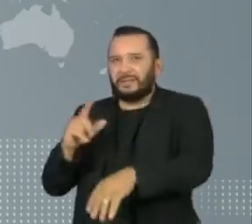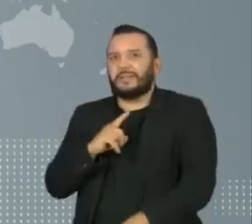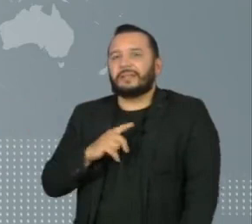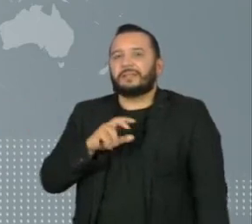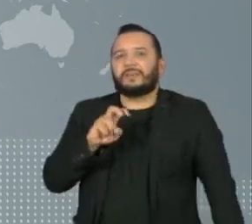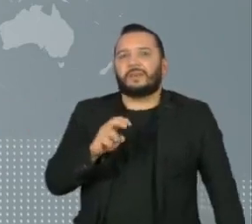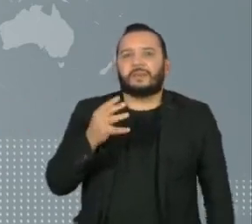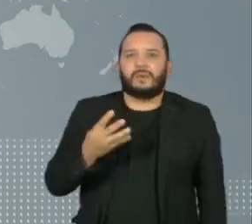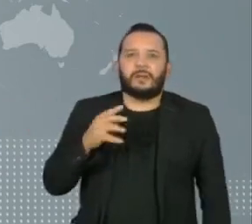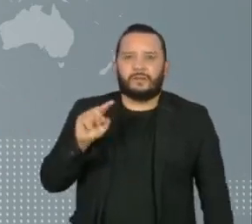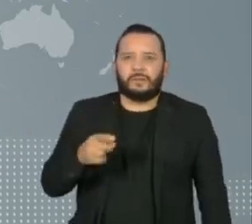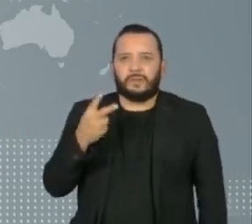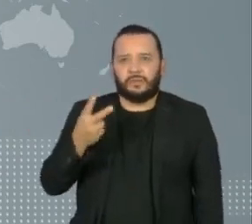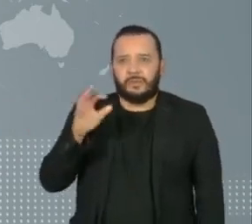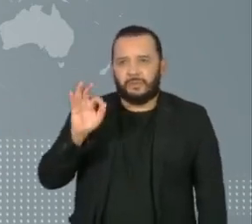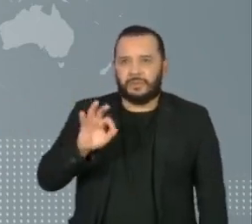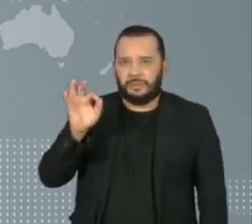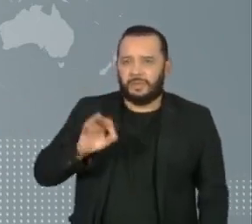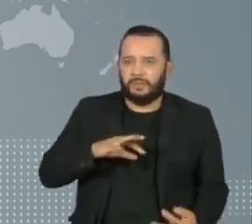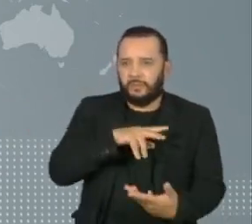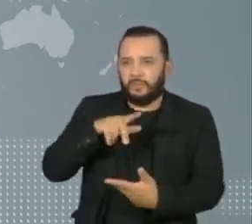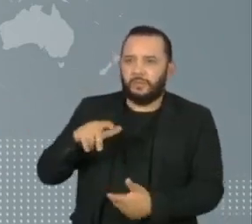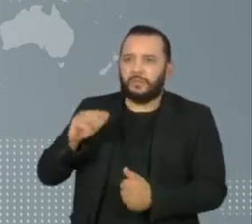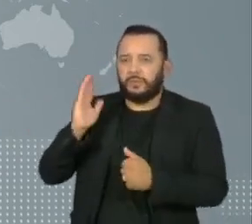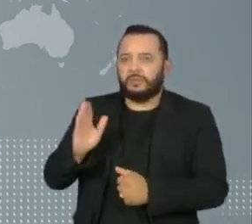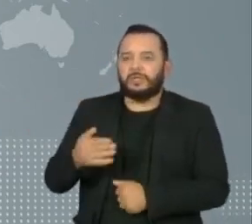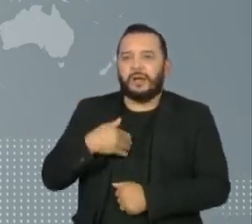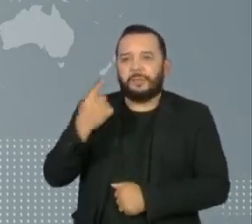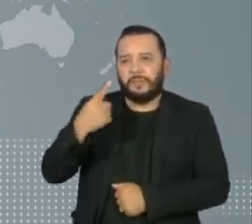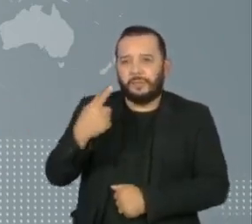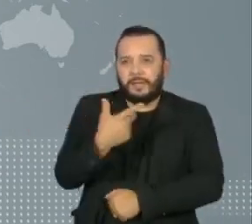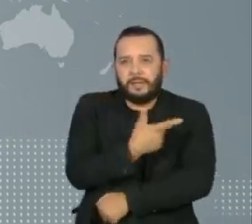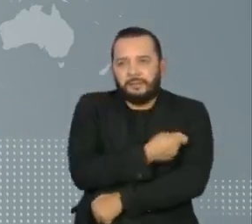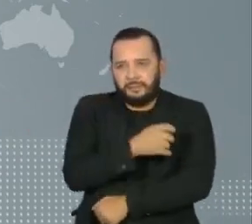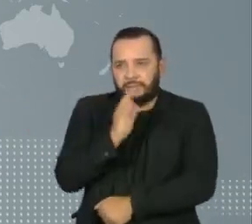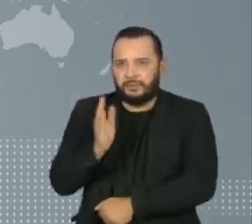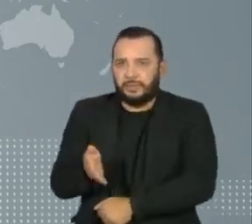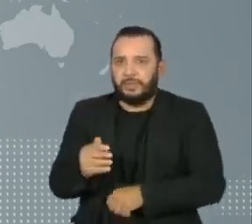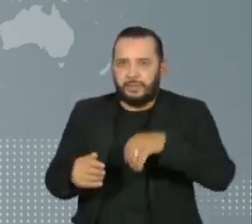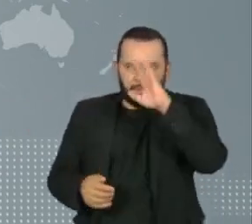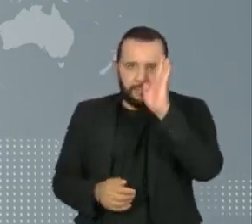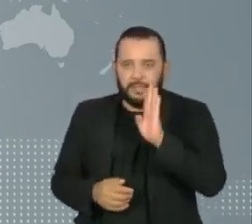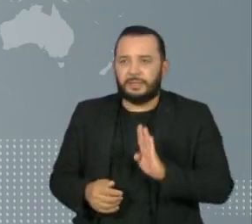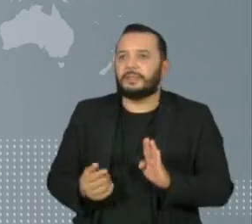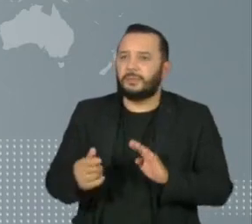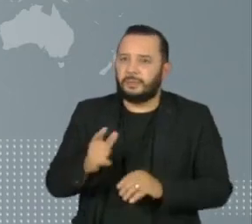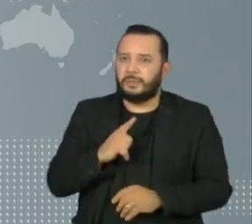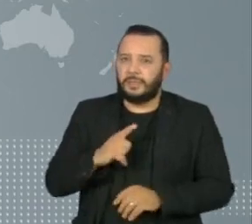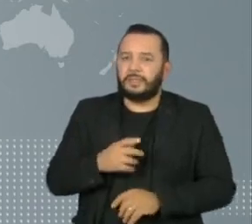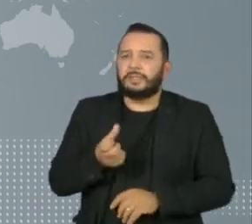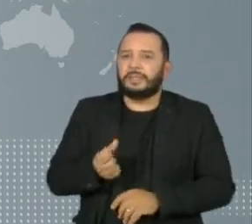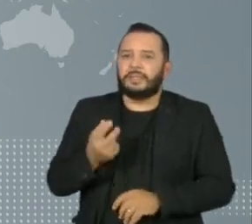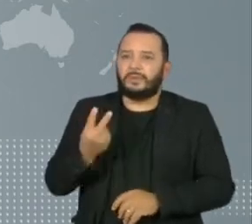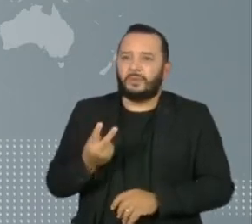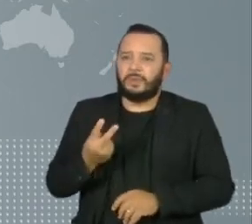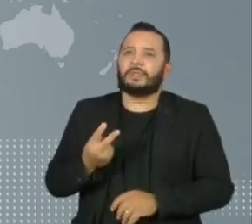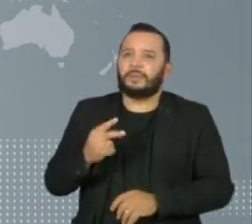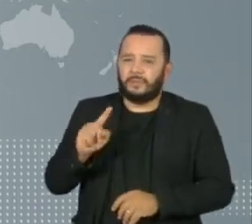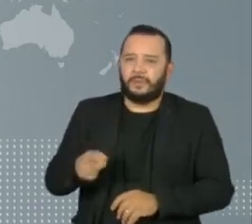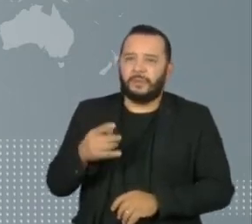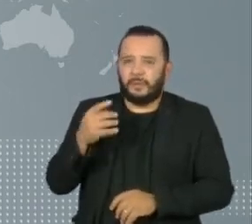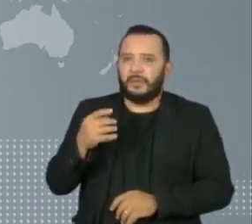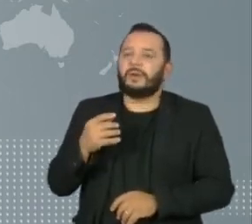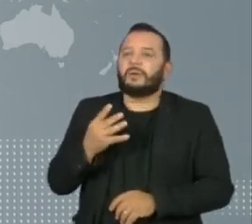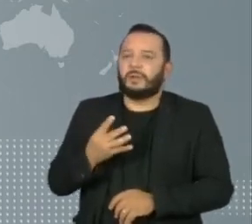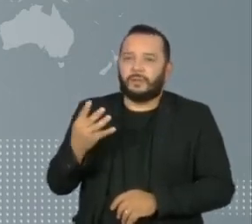,2% da população mundial já recebeu ao menos a primeira dose. O Brasil, por exemplo, tem quase 62,5